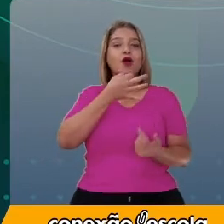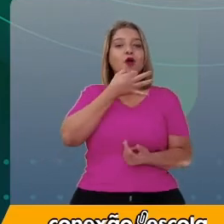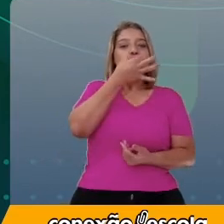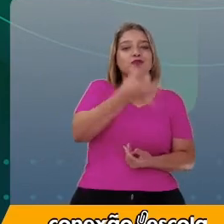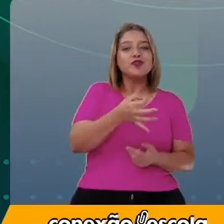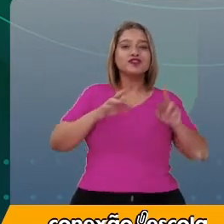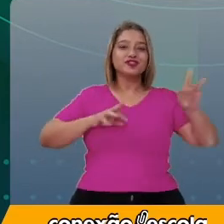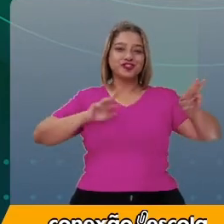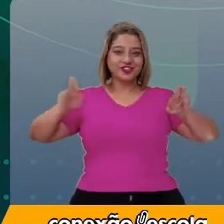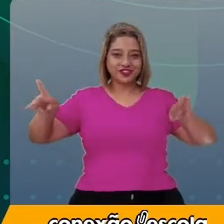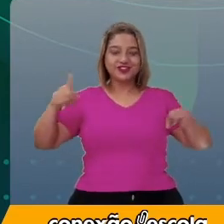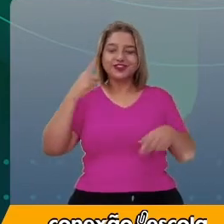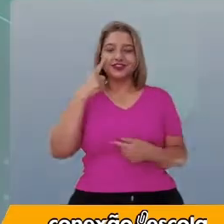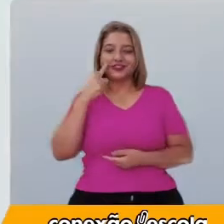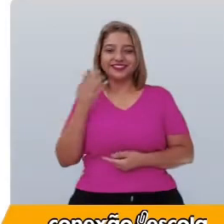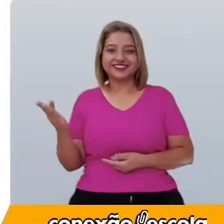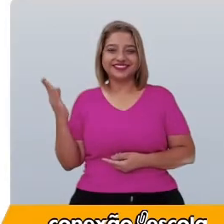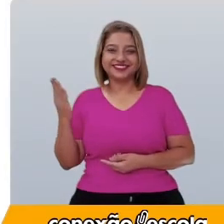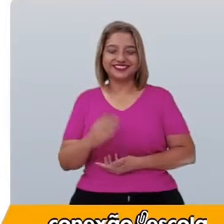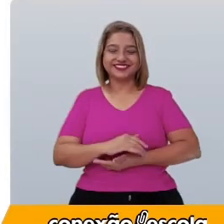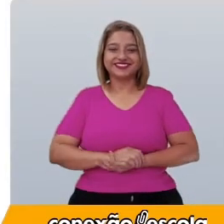diferentes. Confere aí!